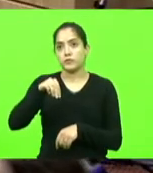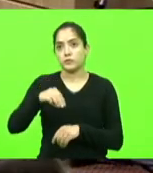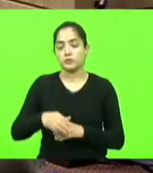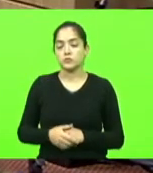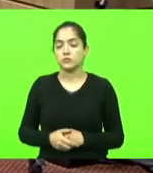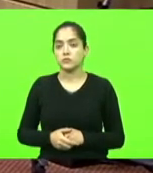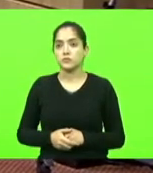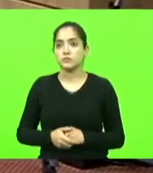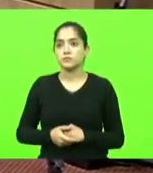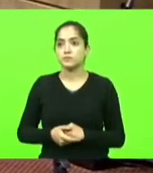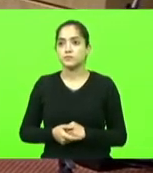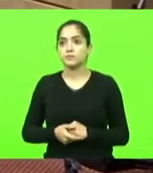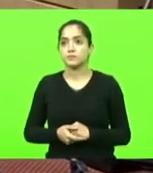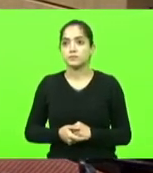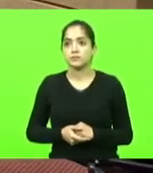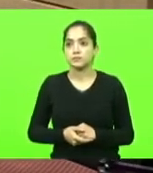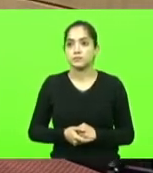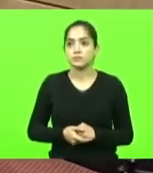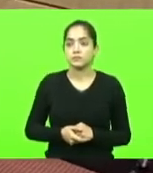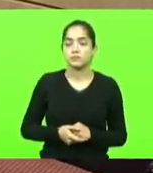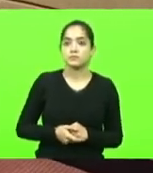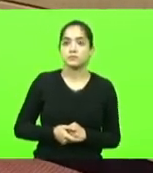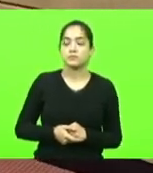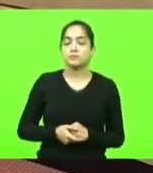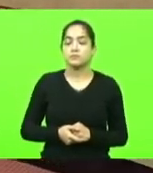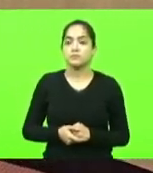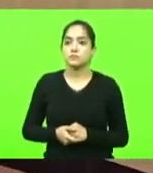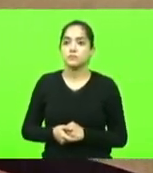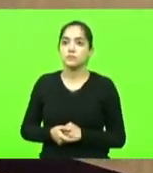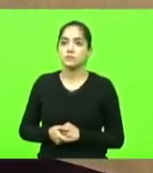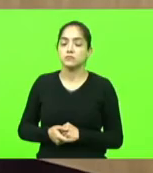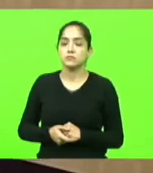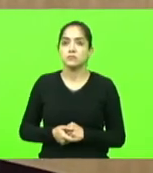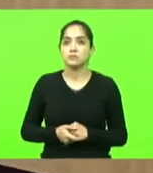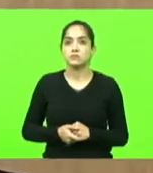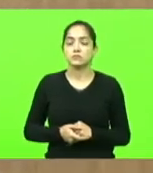PSD-PSC, quero receber agora... Sr. Presidente,